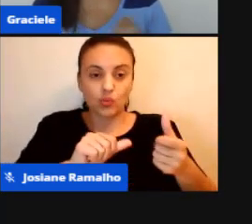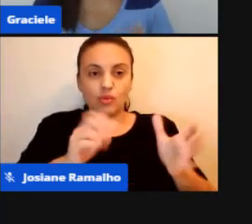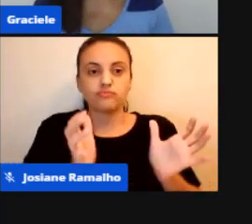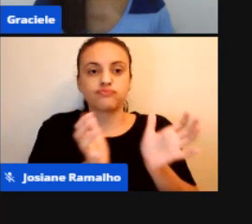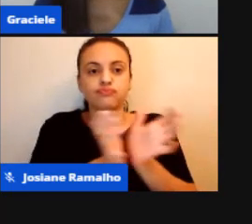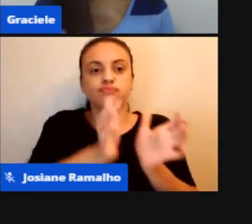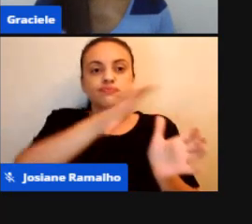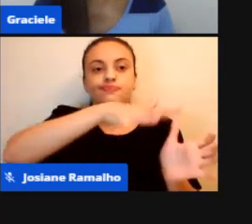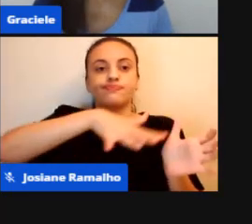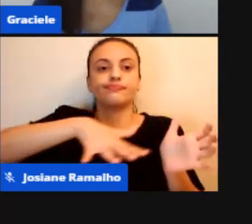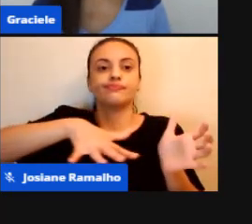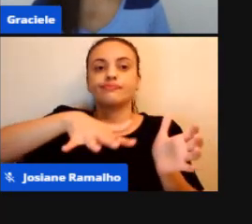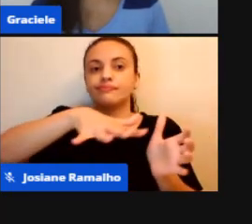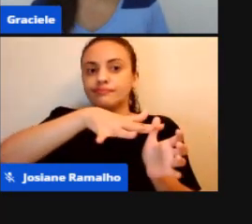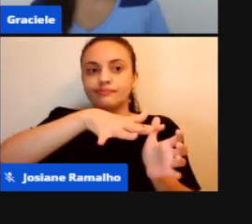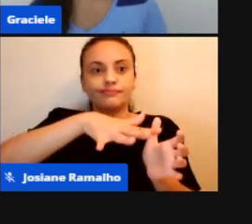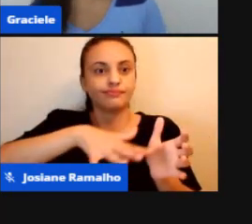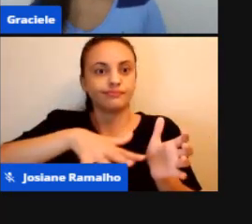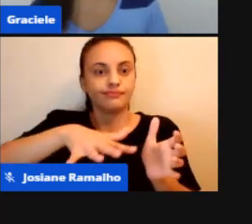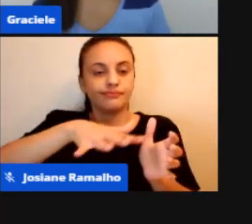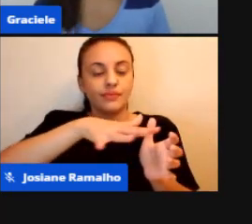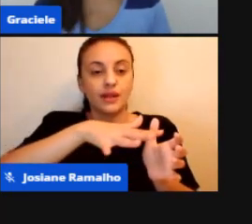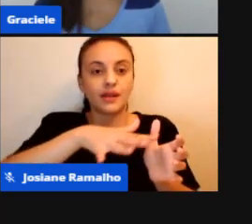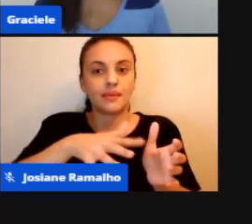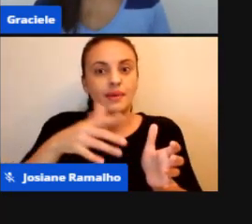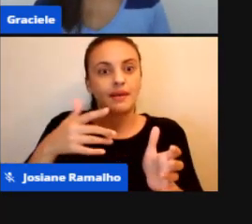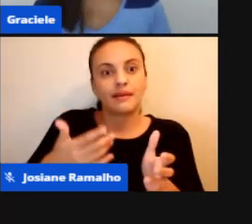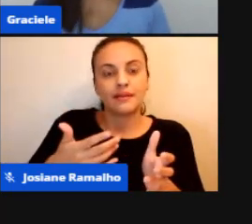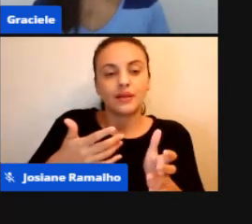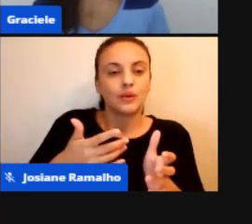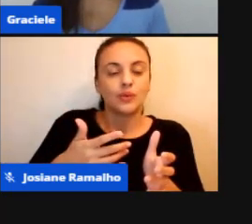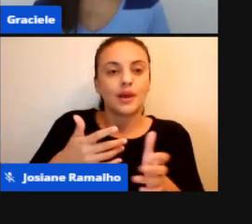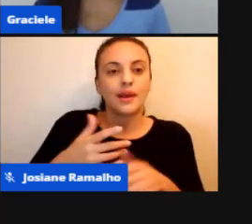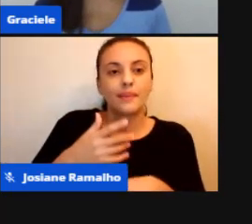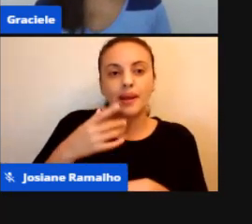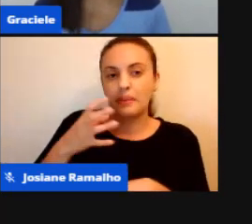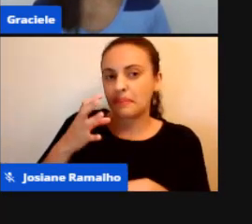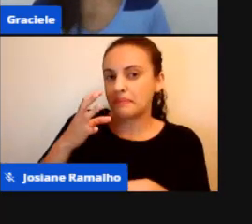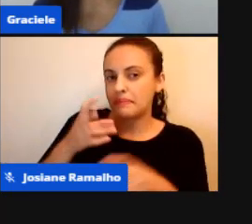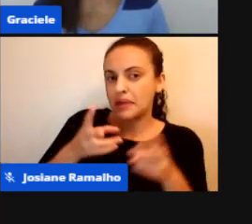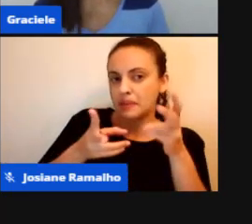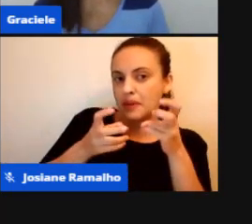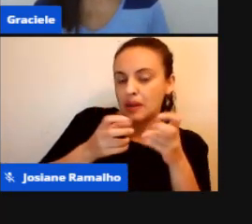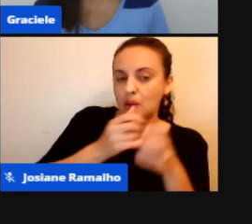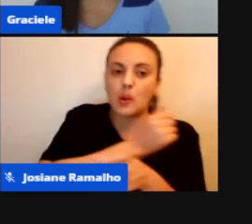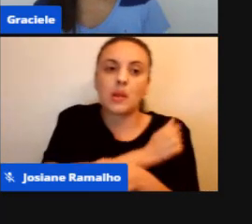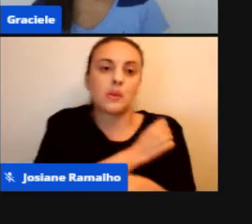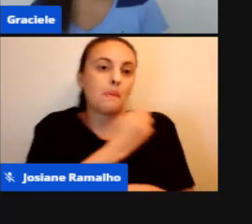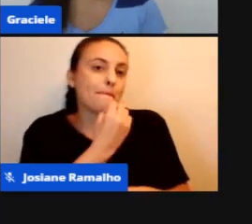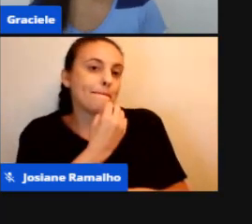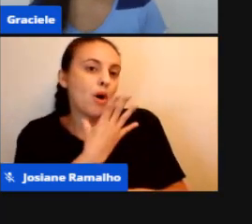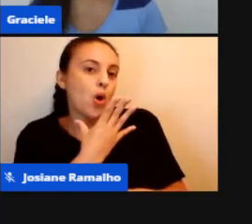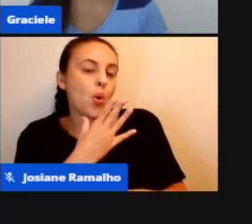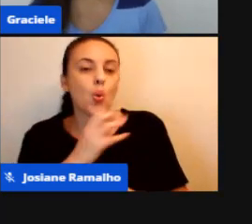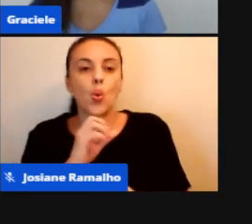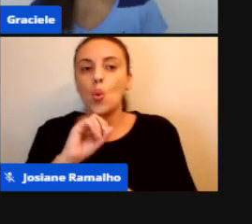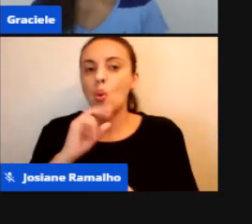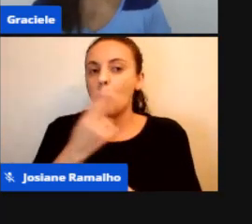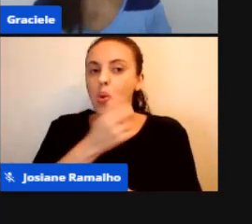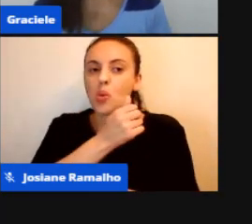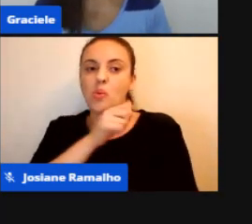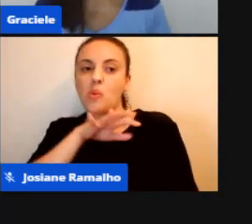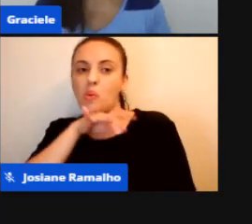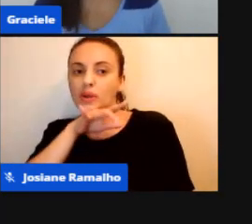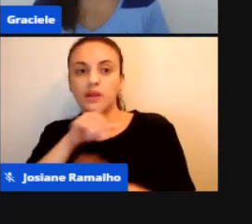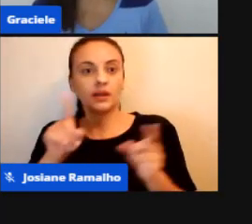ela foi Pensada Para o aluno Ser bom Ou ruim O foco Dela É a aprendizagem O foco Nosso Enquanto